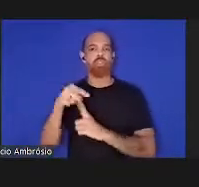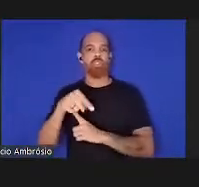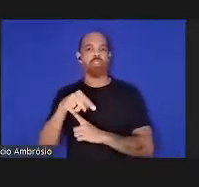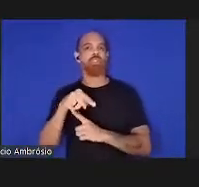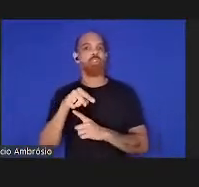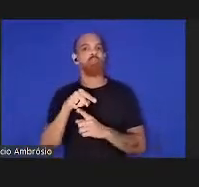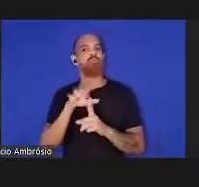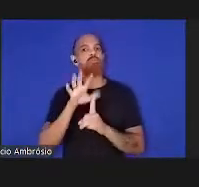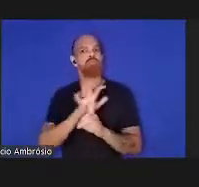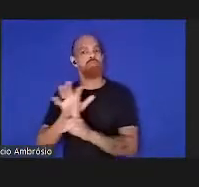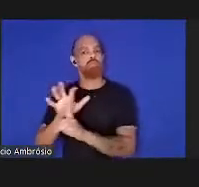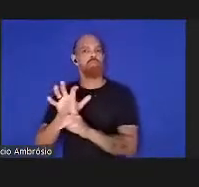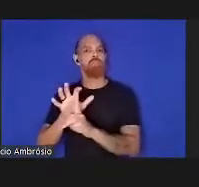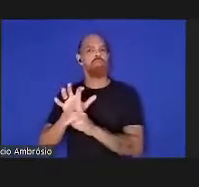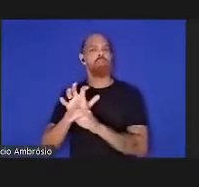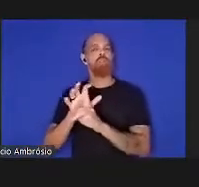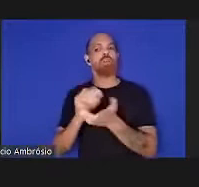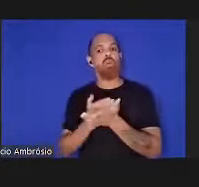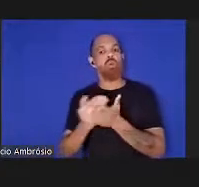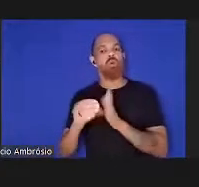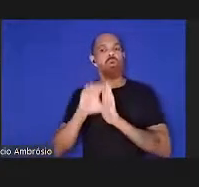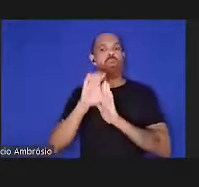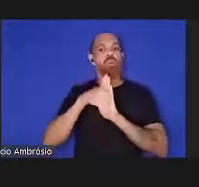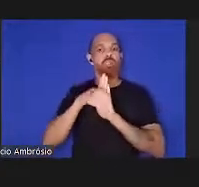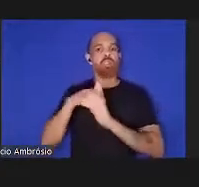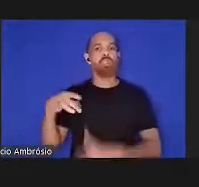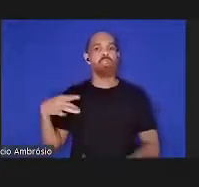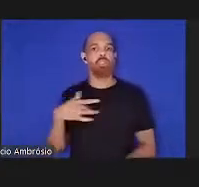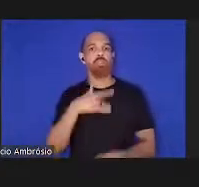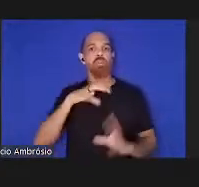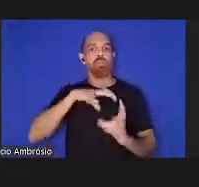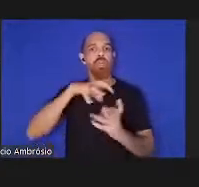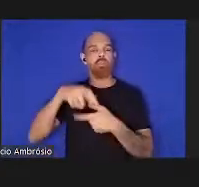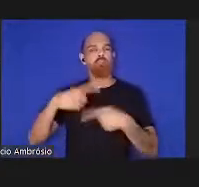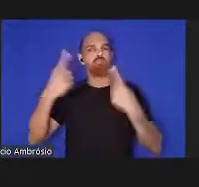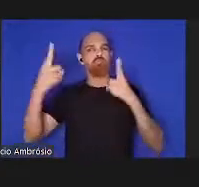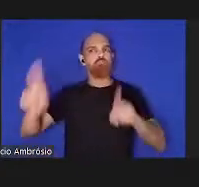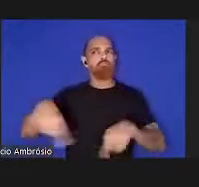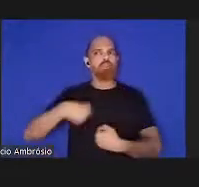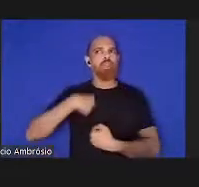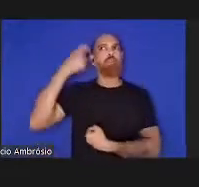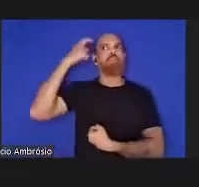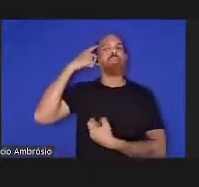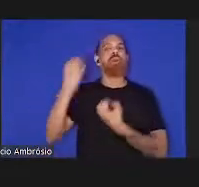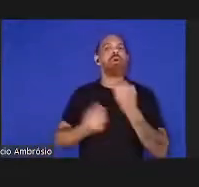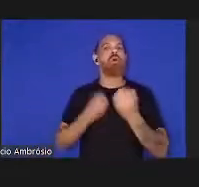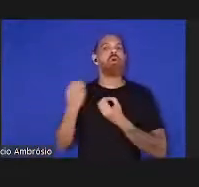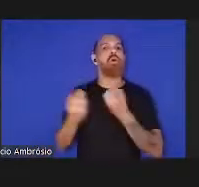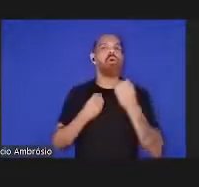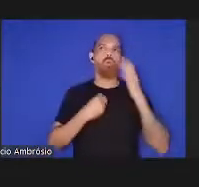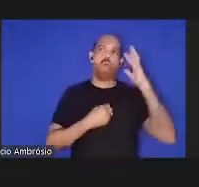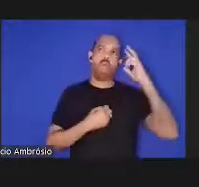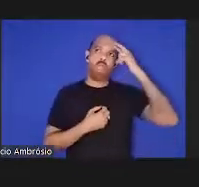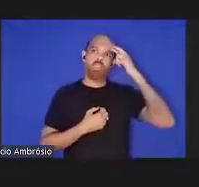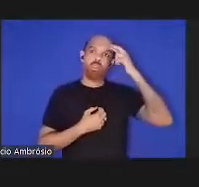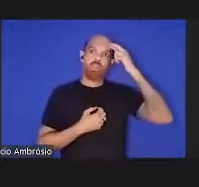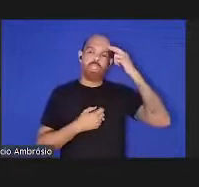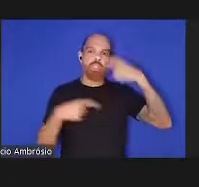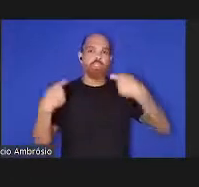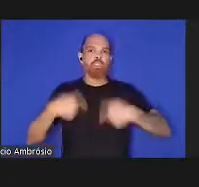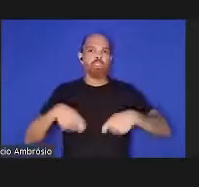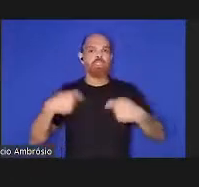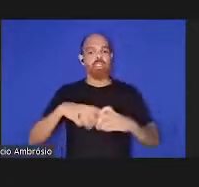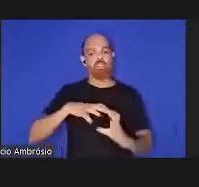introdução do conceito de saúde planetária desafiou-nos a repensar a maneira como raciocionávamos sobre as necessidades do planeta